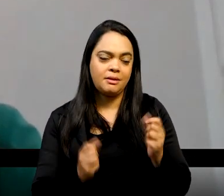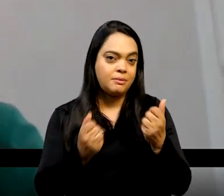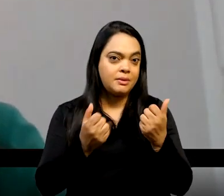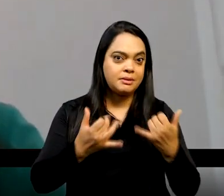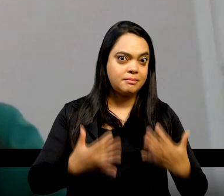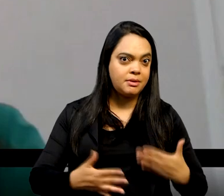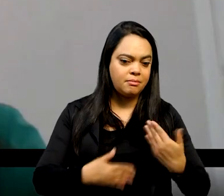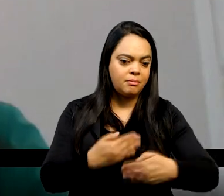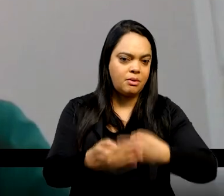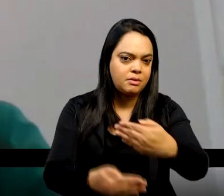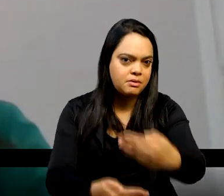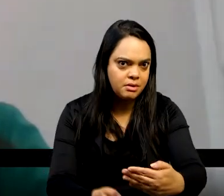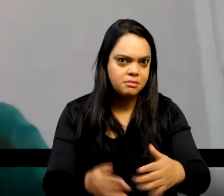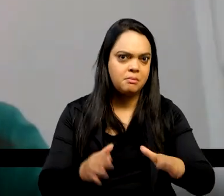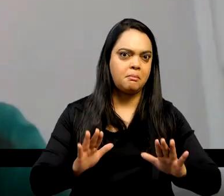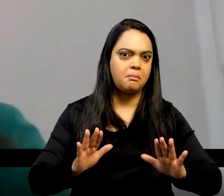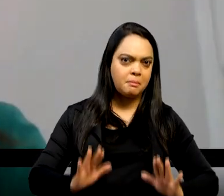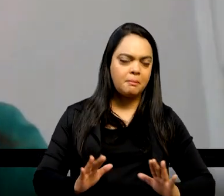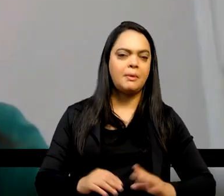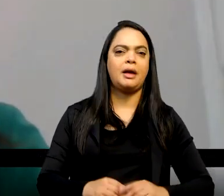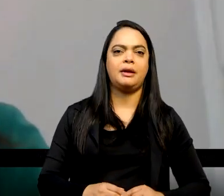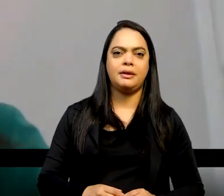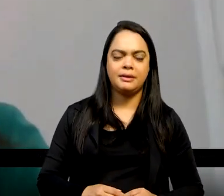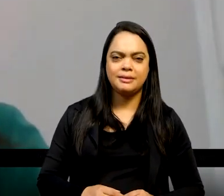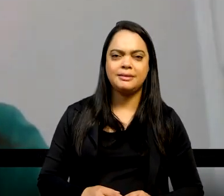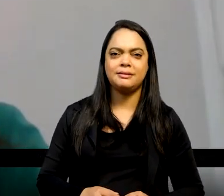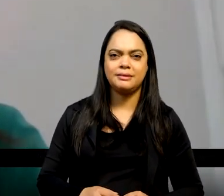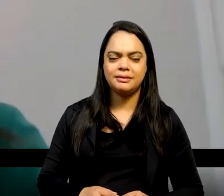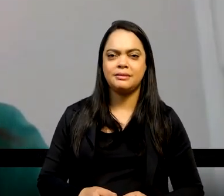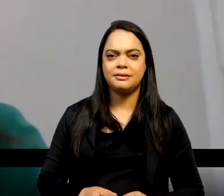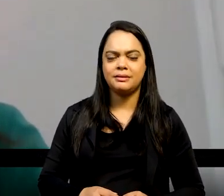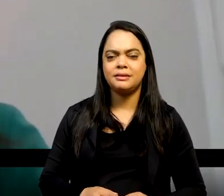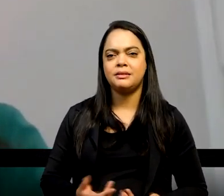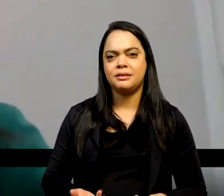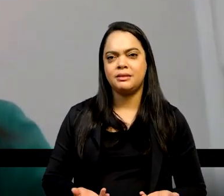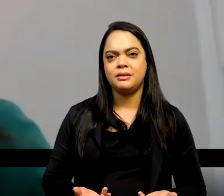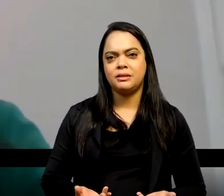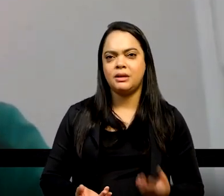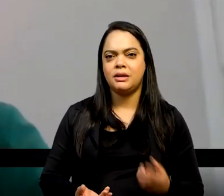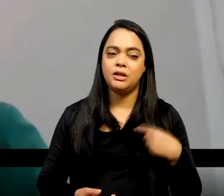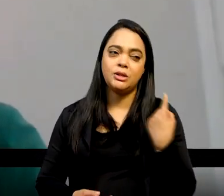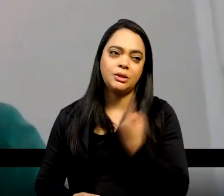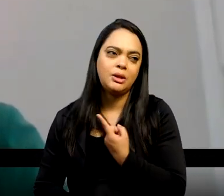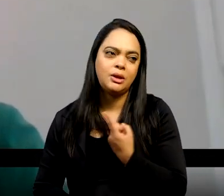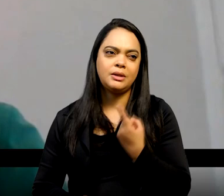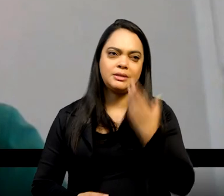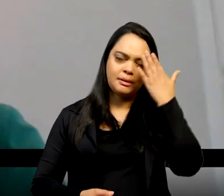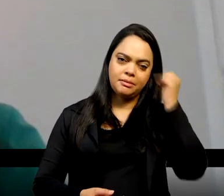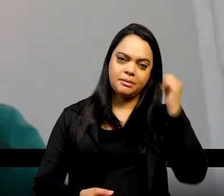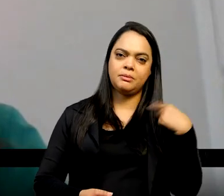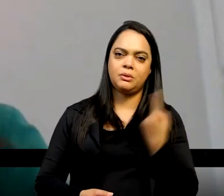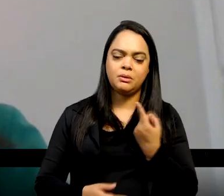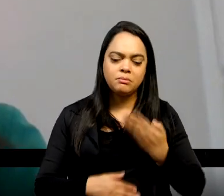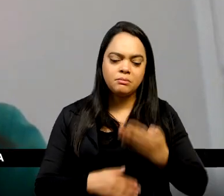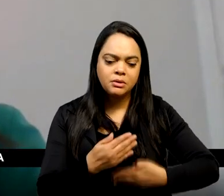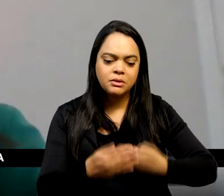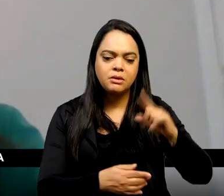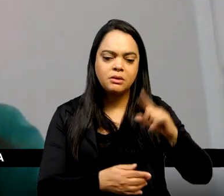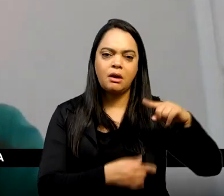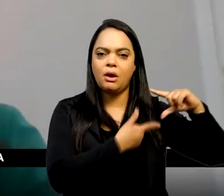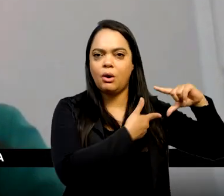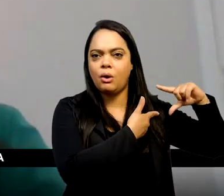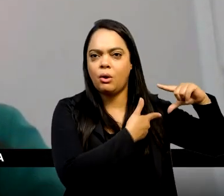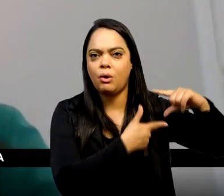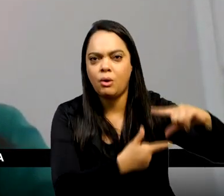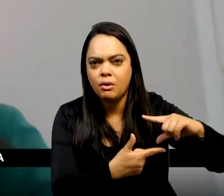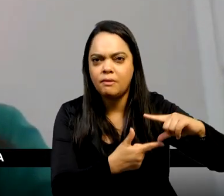muito comum a fala de que o nosso processo de independência foi conservador. Que, diante dos